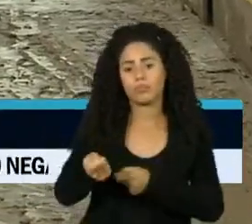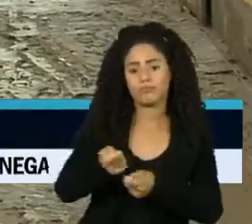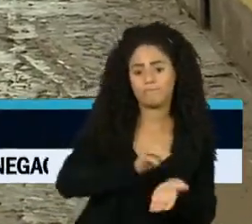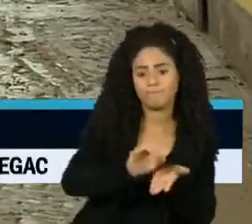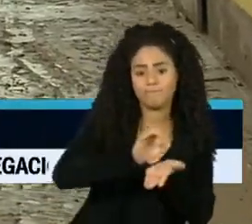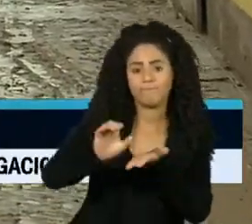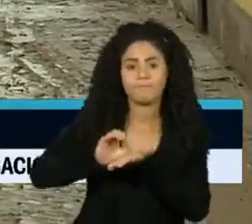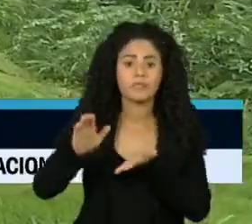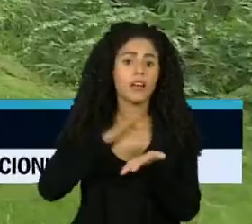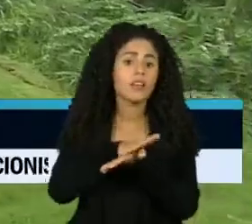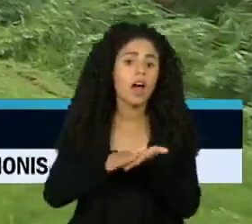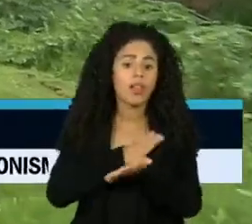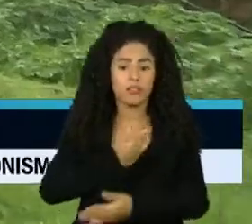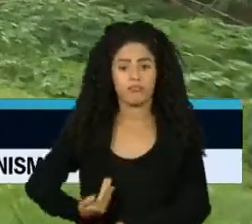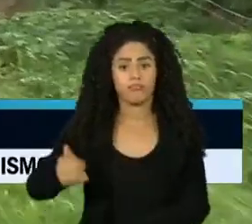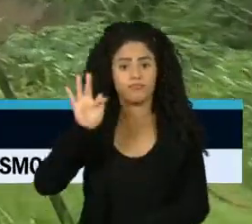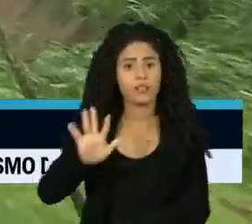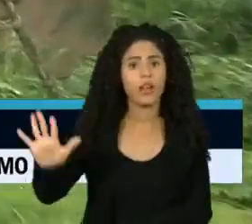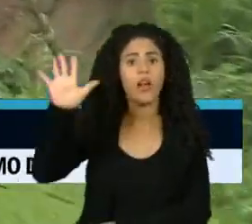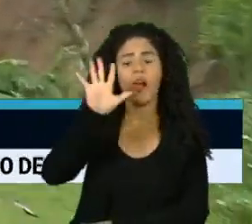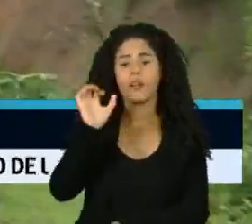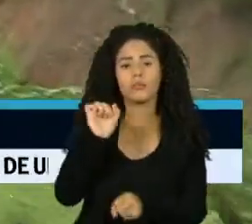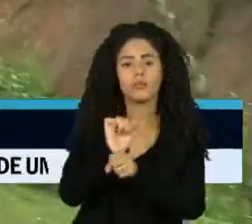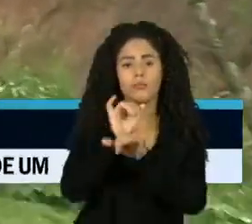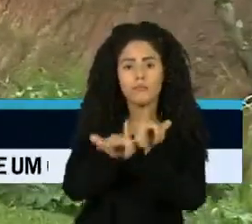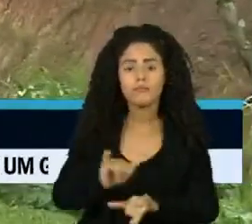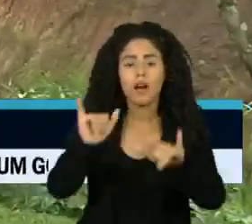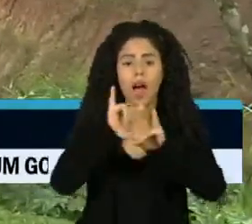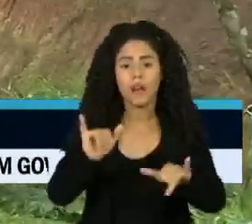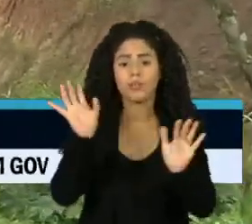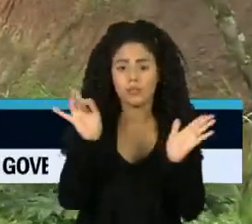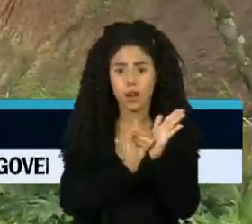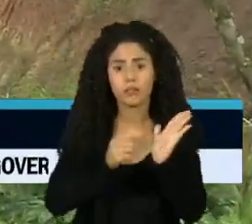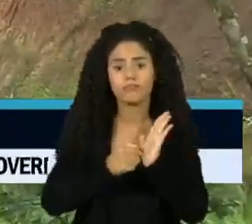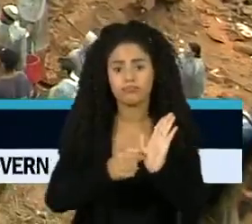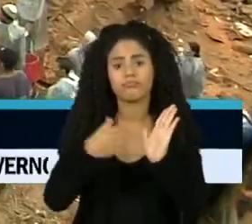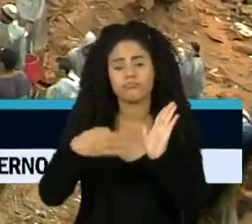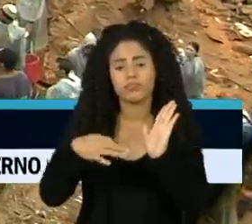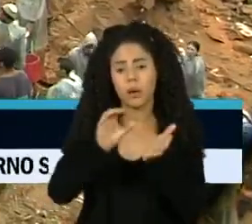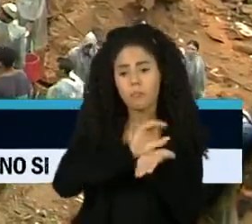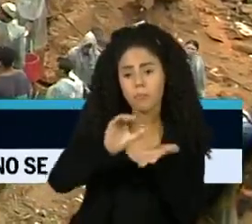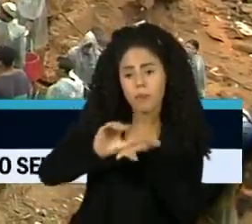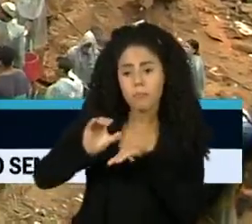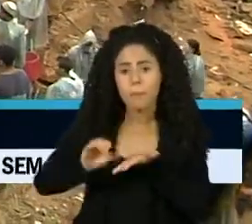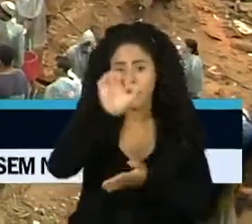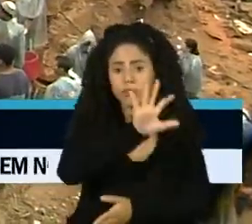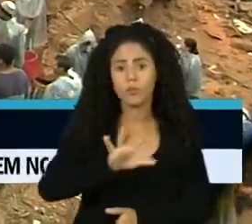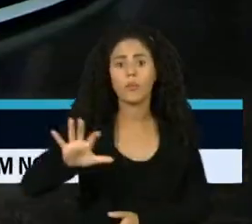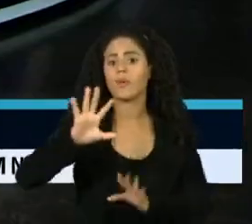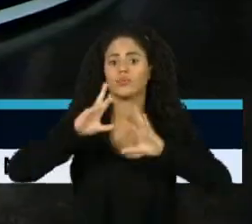governo federal nesse sentido, porque nós esperamos um anúncio efetivo de recursos aqui para essas localidades. parceria estressão. Obrigado.